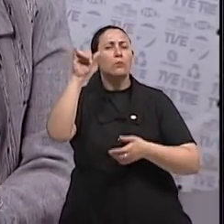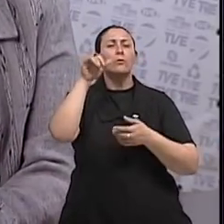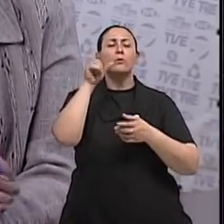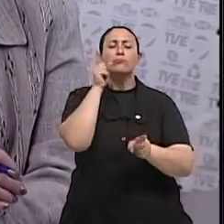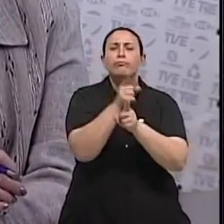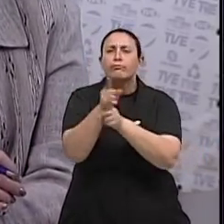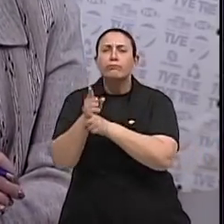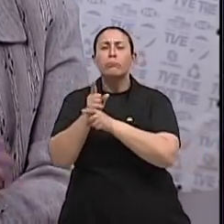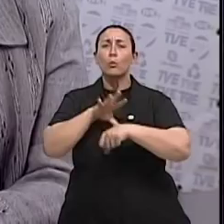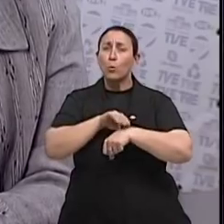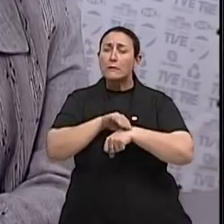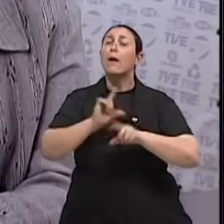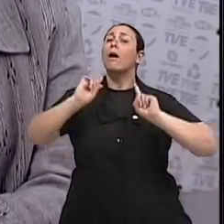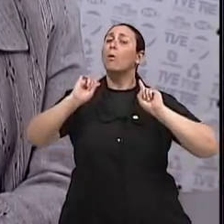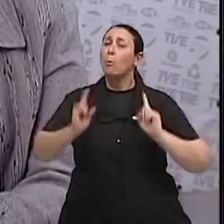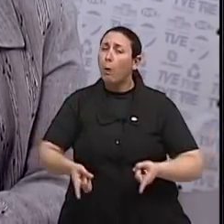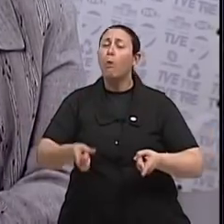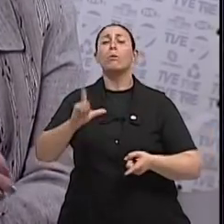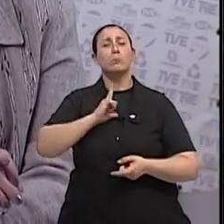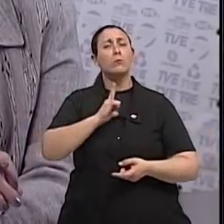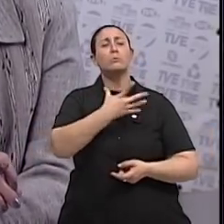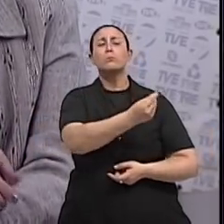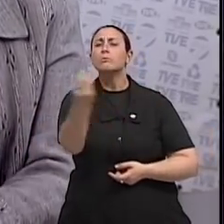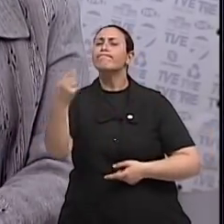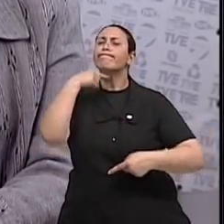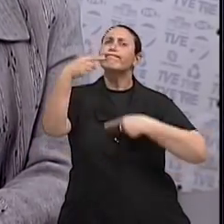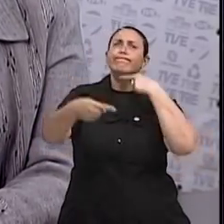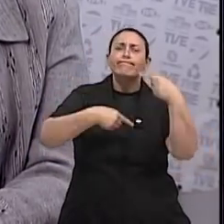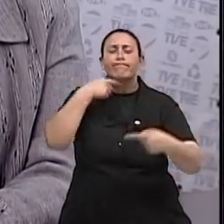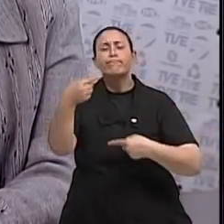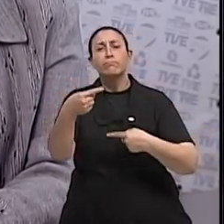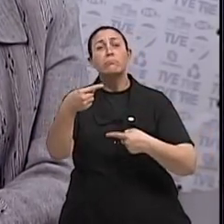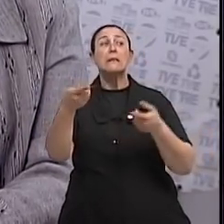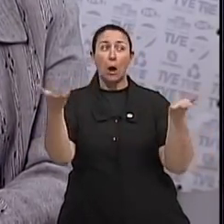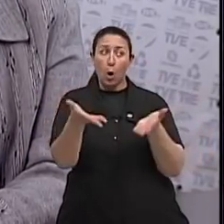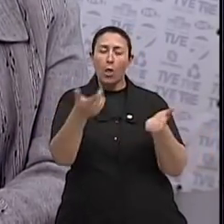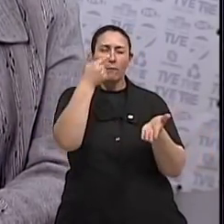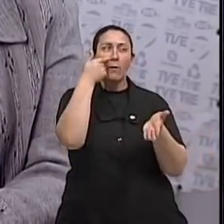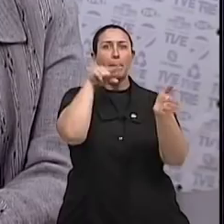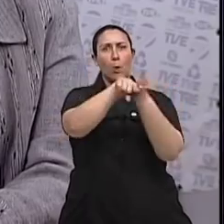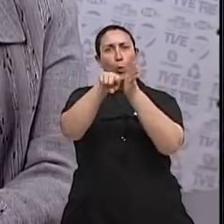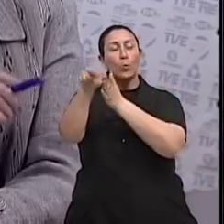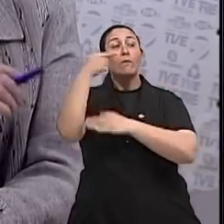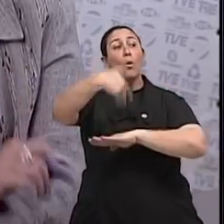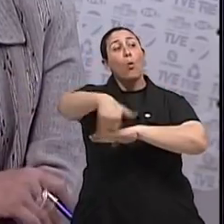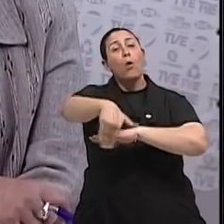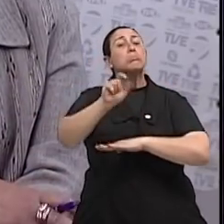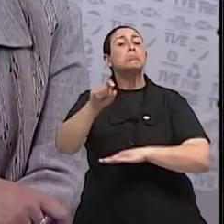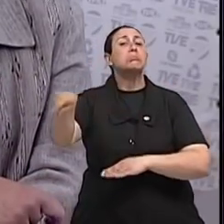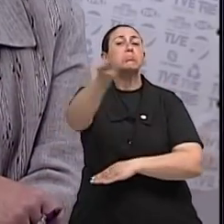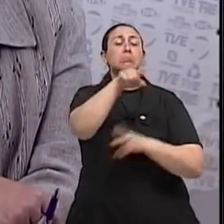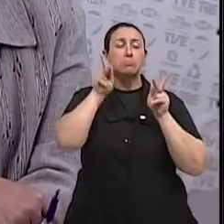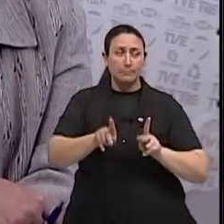doença, ainda assim, muitas pessoas têm dúvidas. E nós vamos saber algumas delas, a partir de agora, no que foi